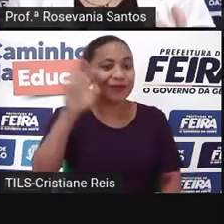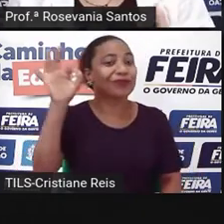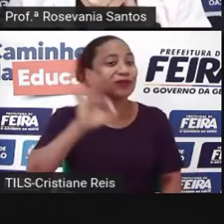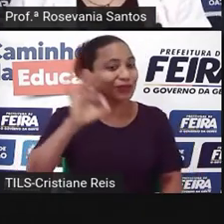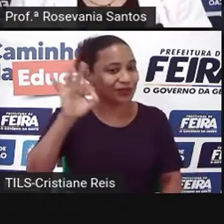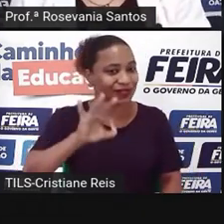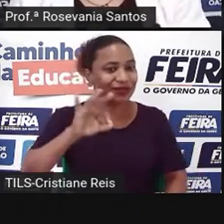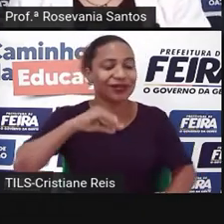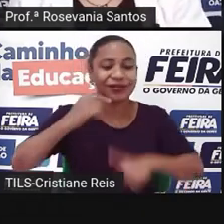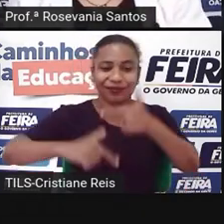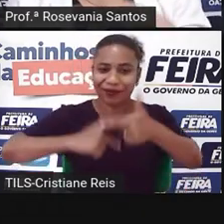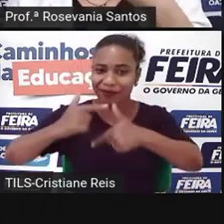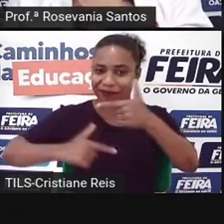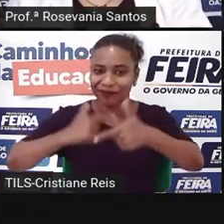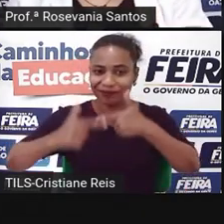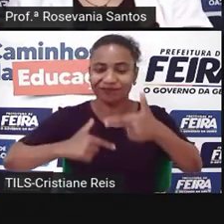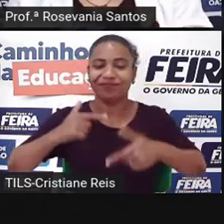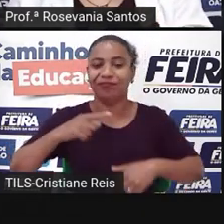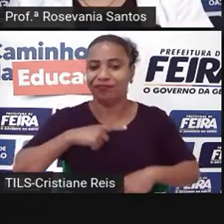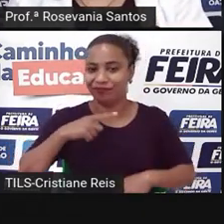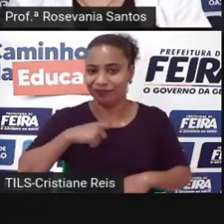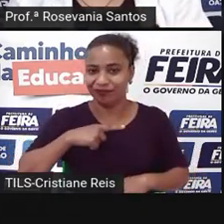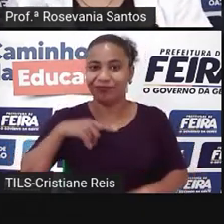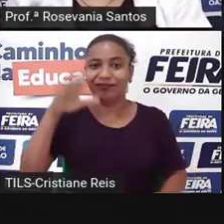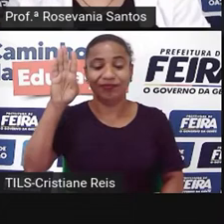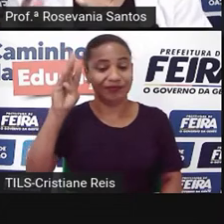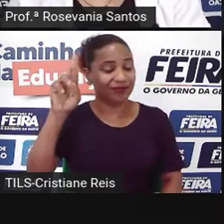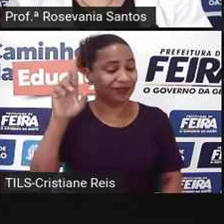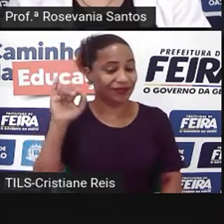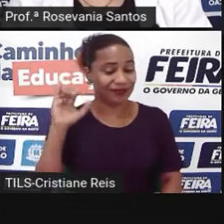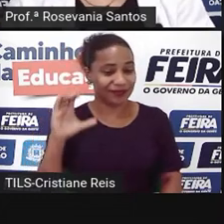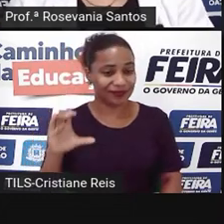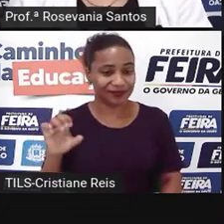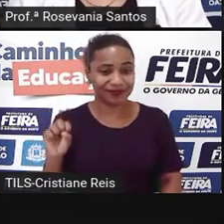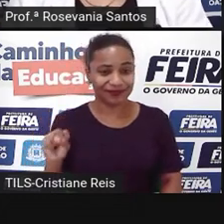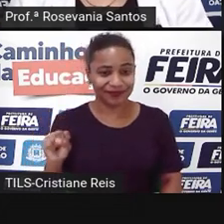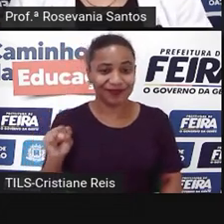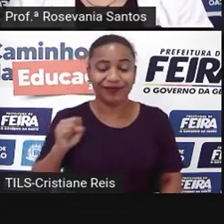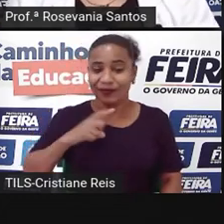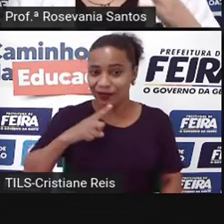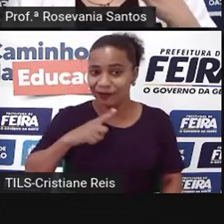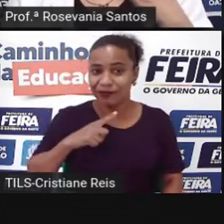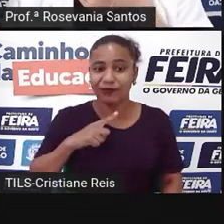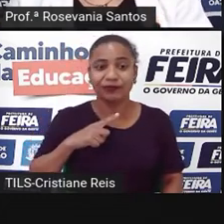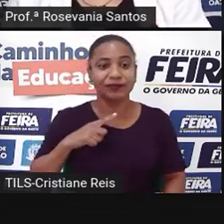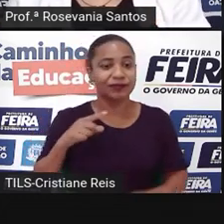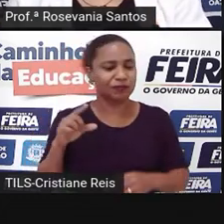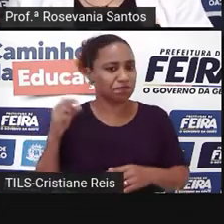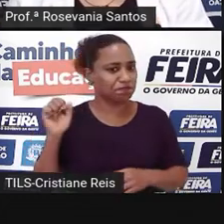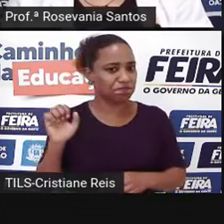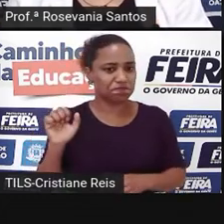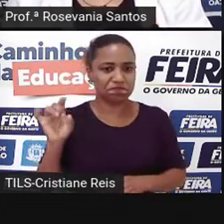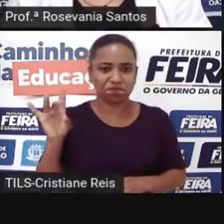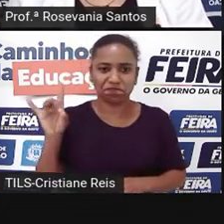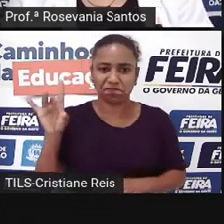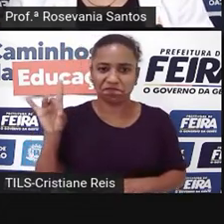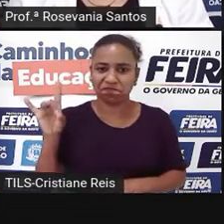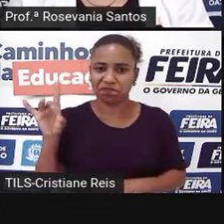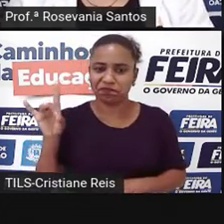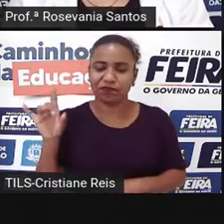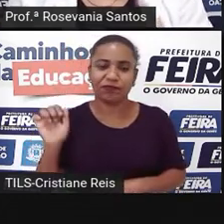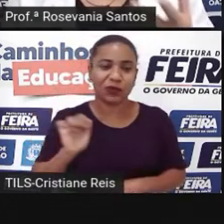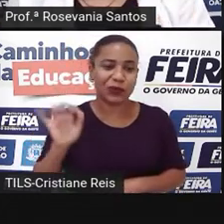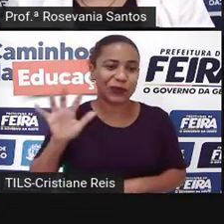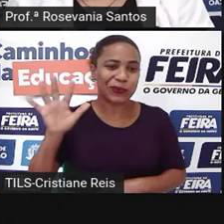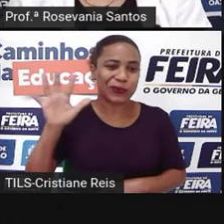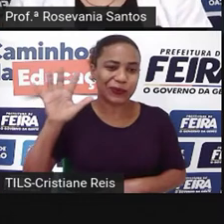dessa organização aí, eles são robustos, eles são dados consideráveis. É o maior poder de consumo, né? Do